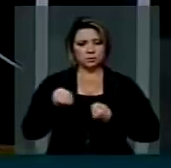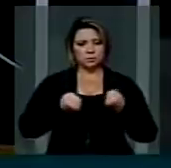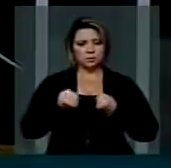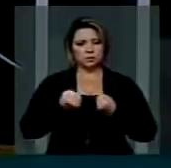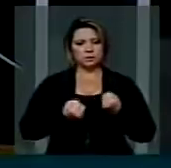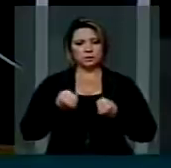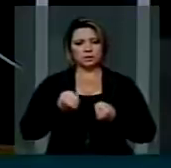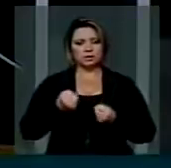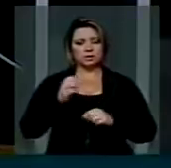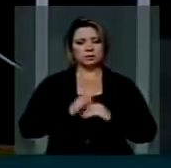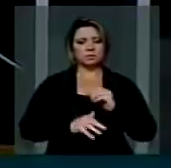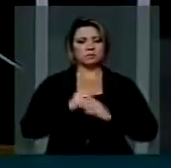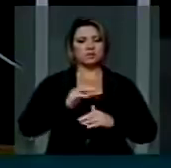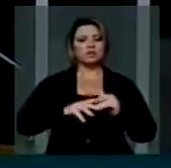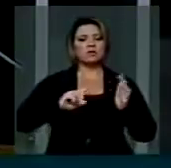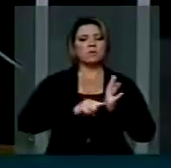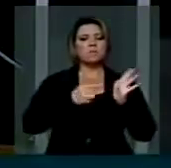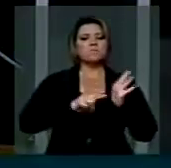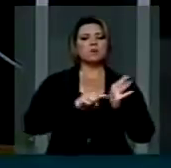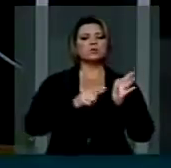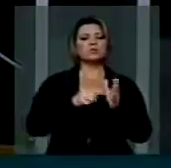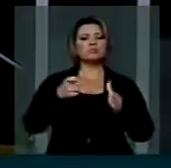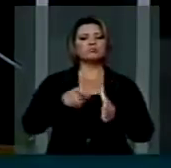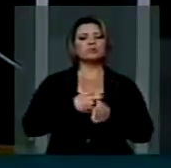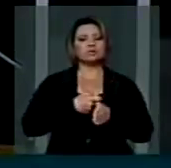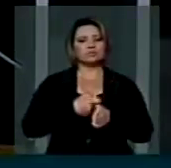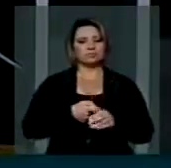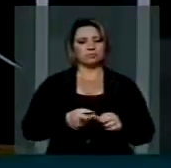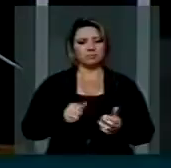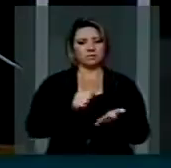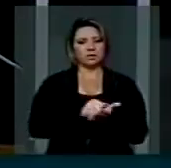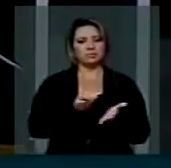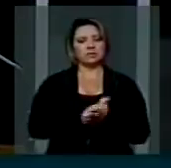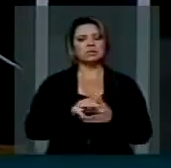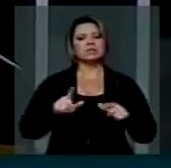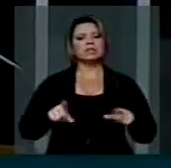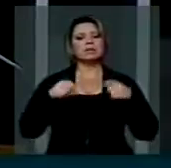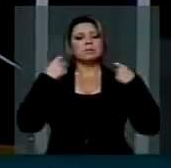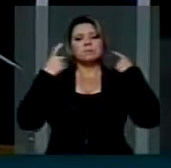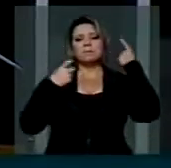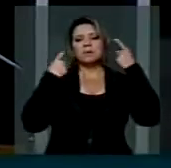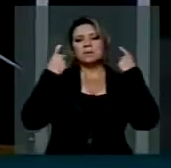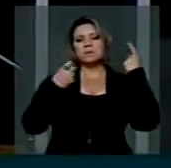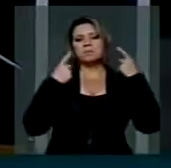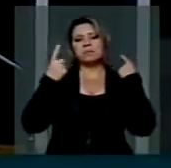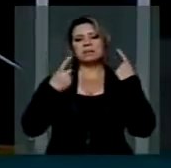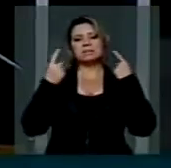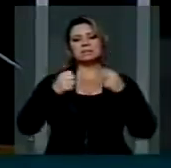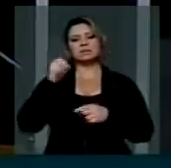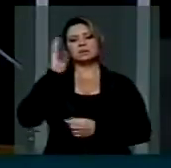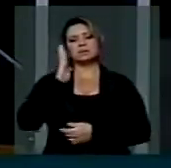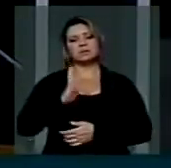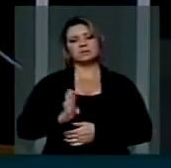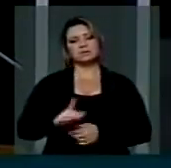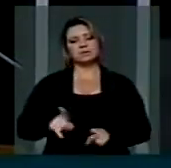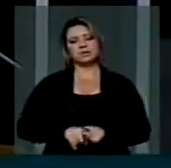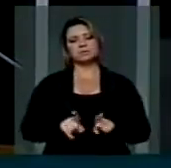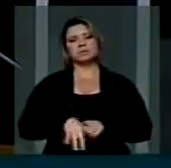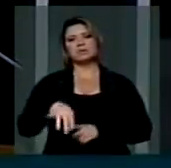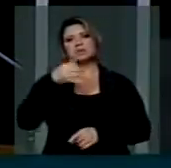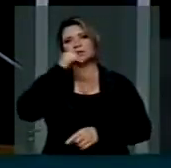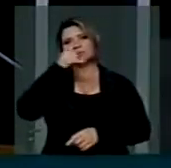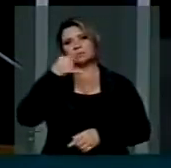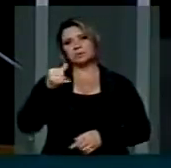pontos em carteira. Mas o nosso pronunciamento hoje, senhora Presidente, é a preocupação do Brasil com a energia.